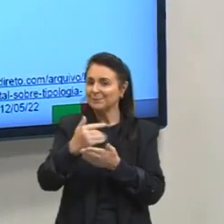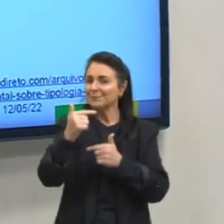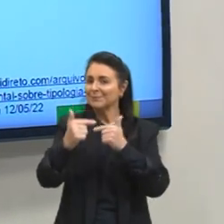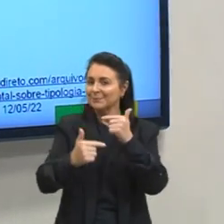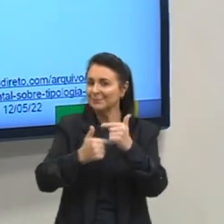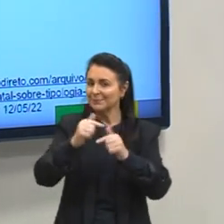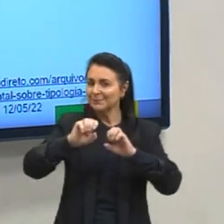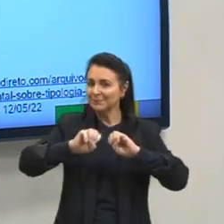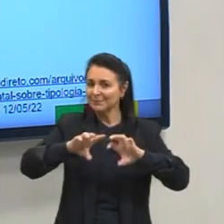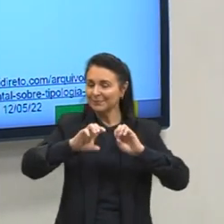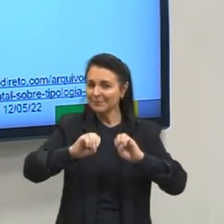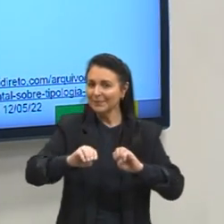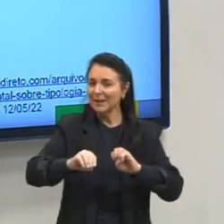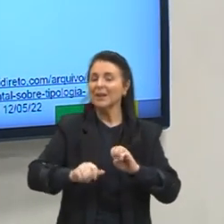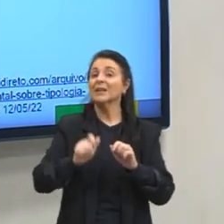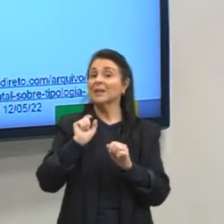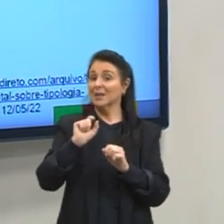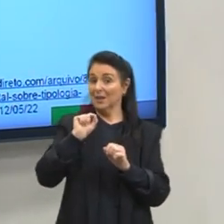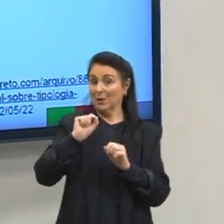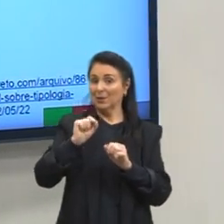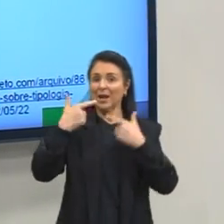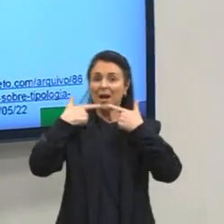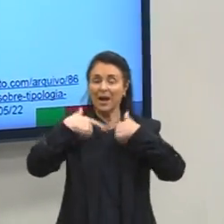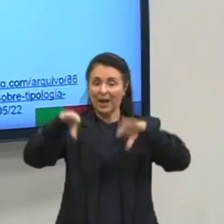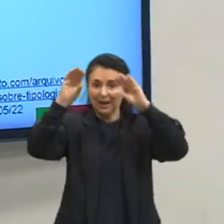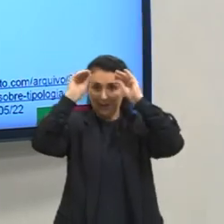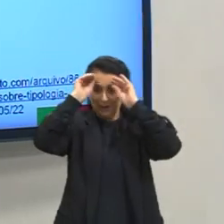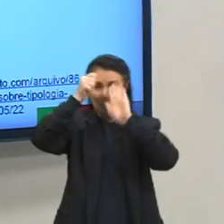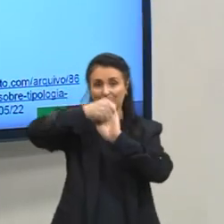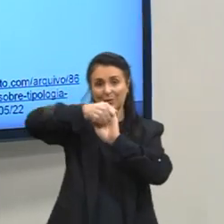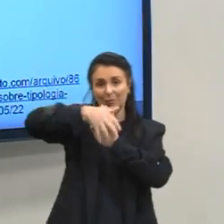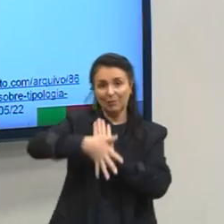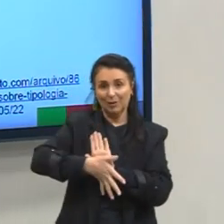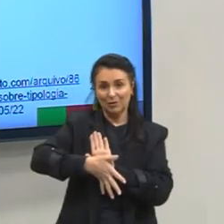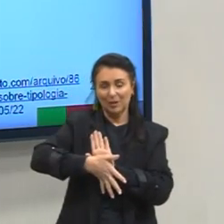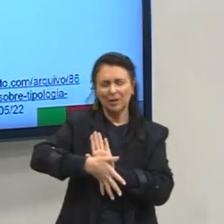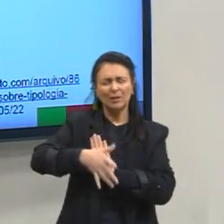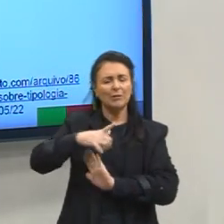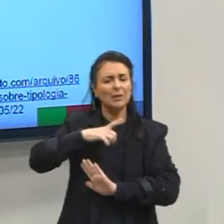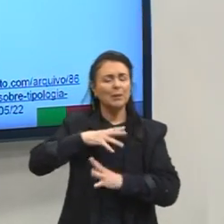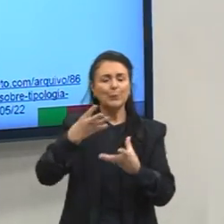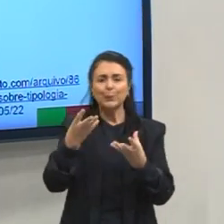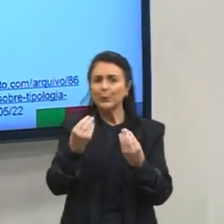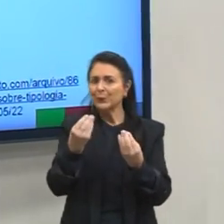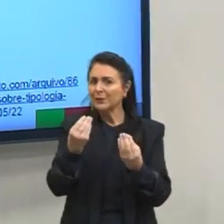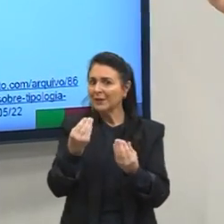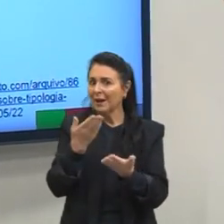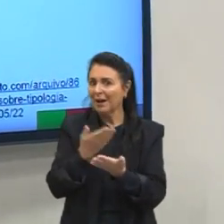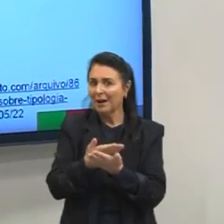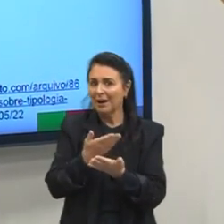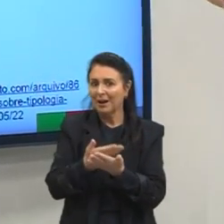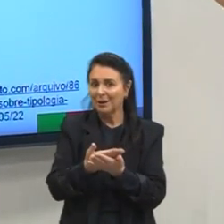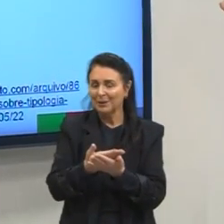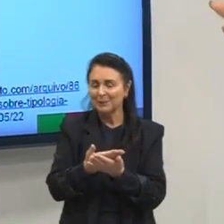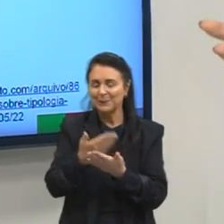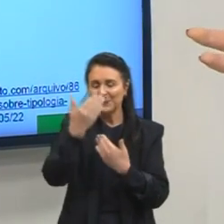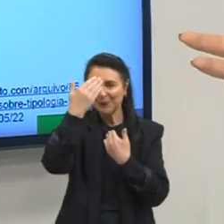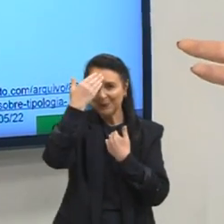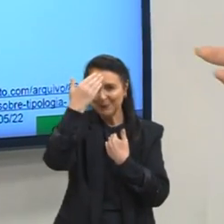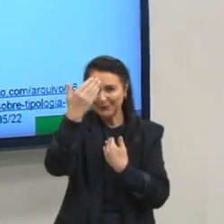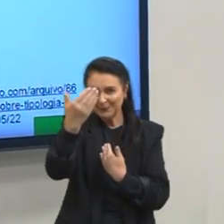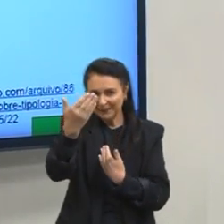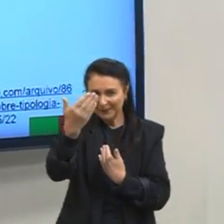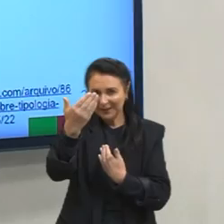sobre figuras de linguagem. A gente vai ter mais de uma aula sobre isso porque tem bastante coisa para a gente ver. Muito obrigada pela